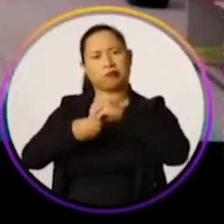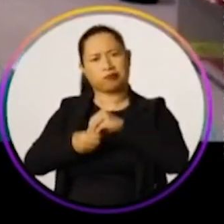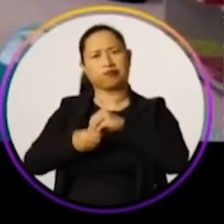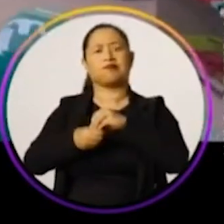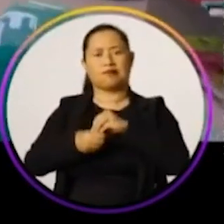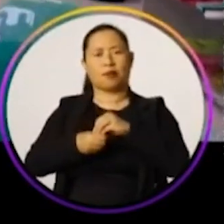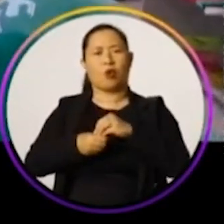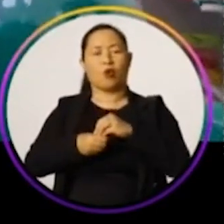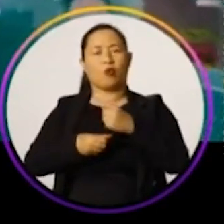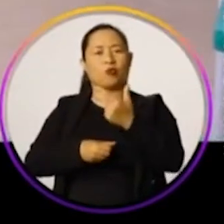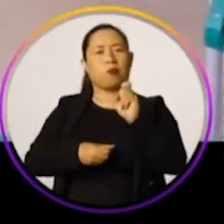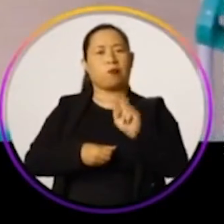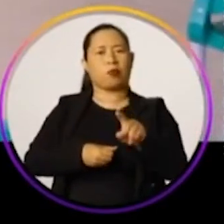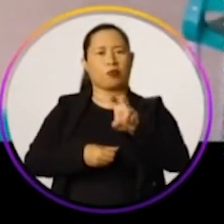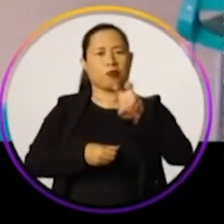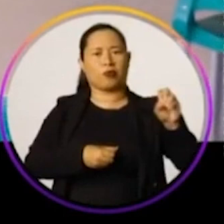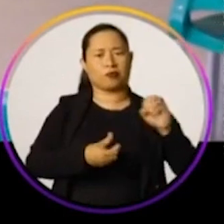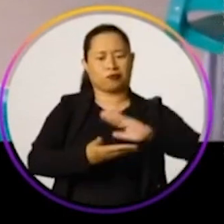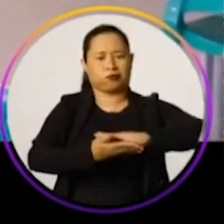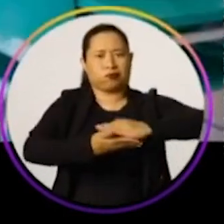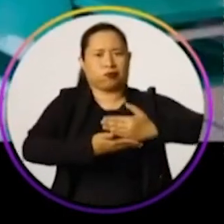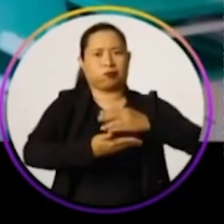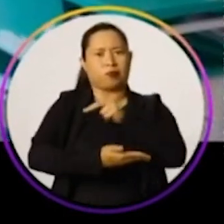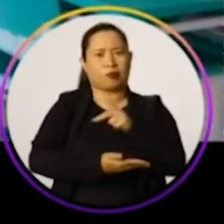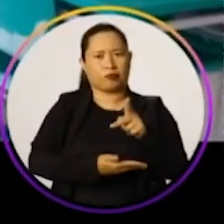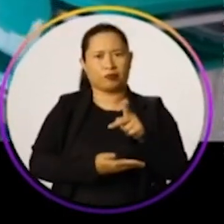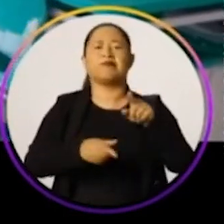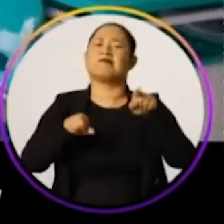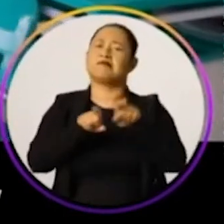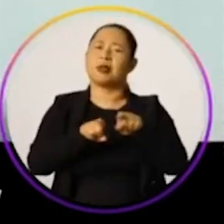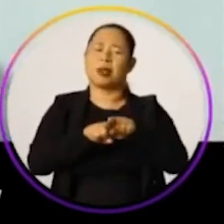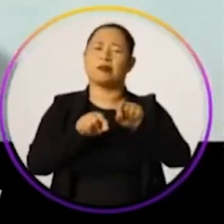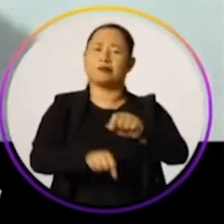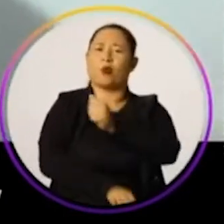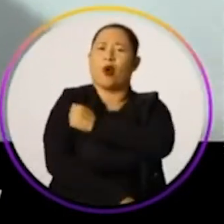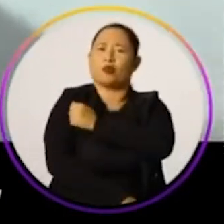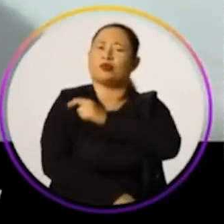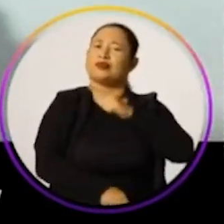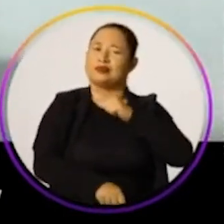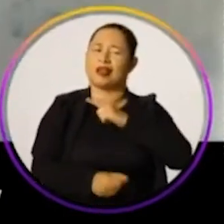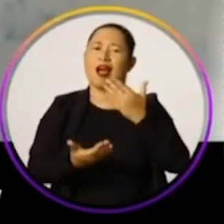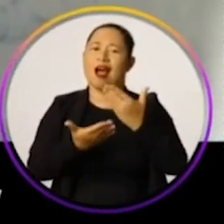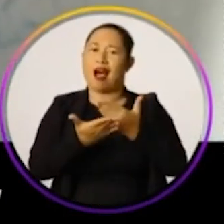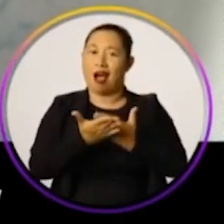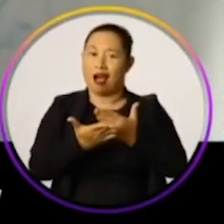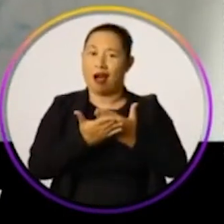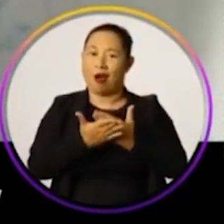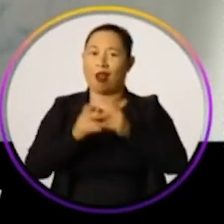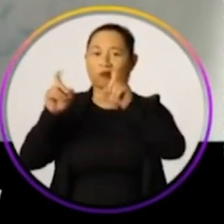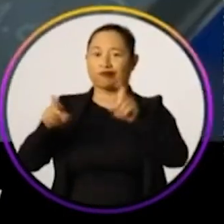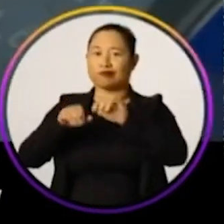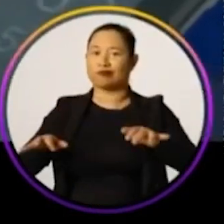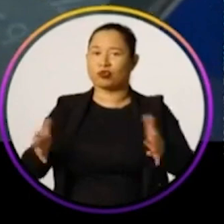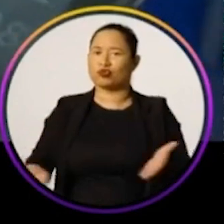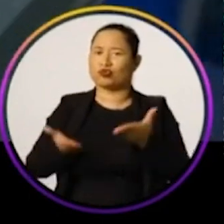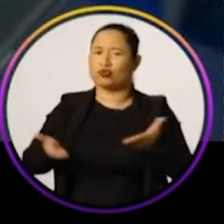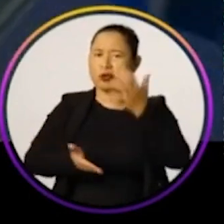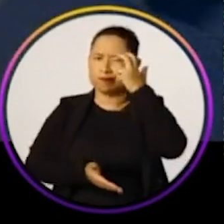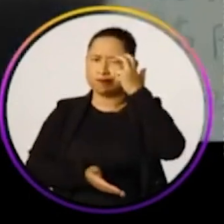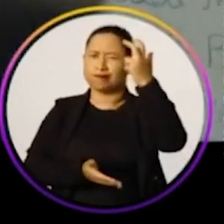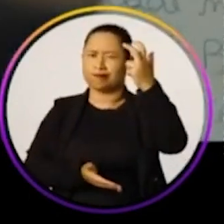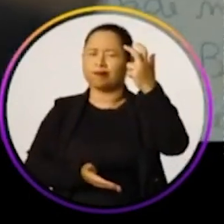para alunos e 2.500 notebooks para professores. Além disso, os alunos têm aula de programação,